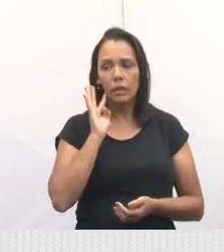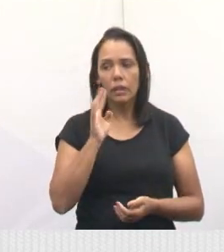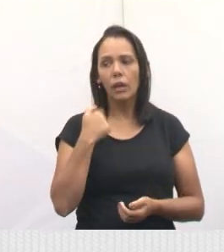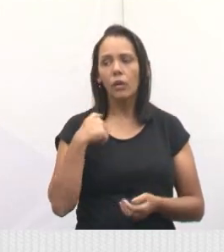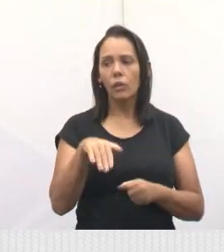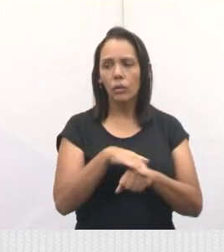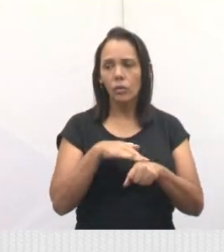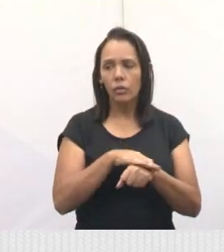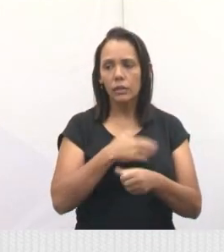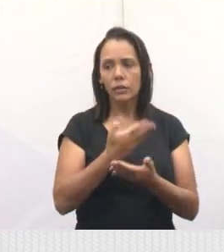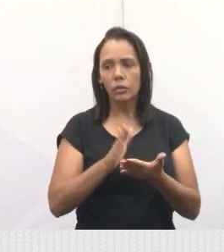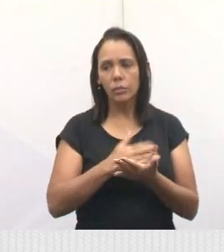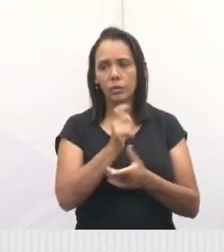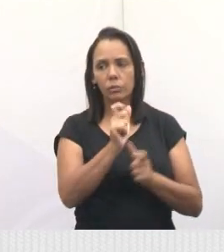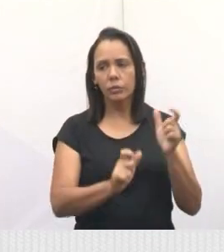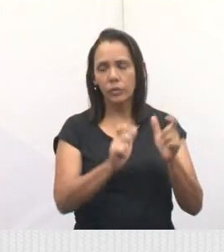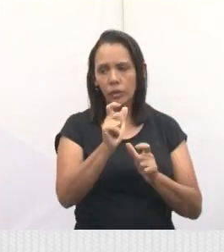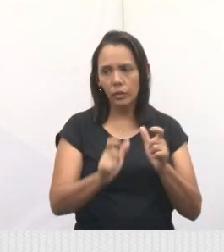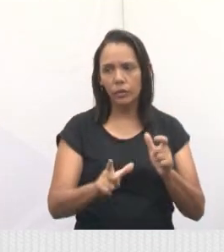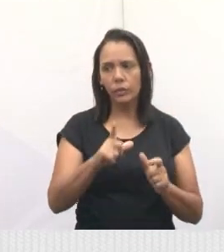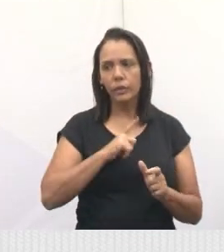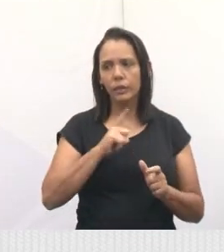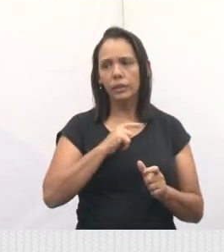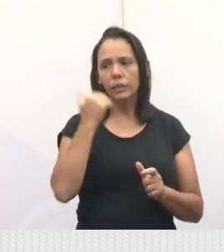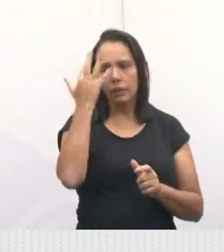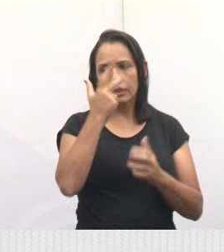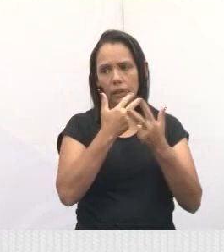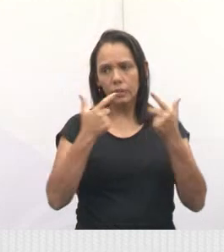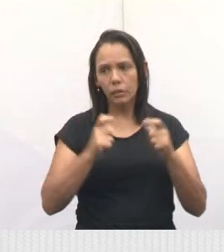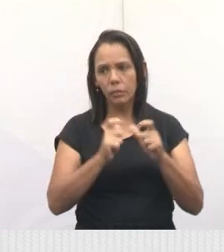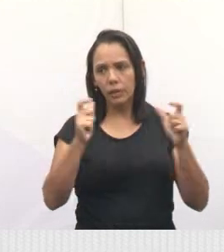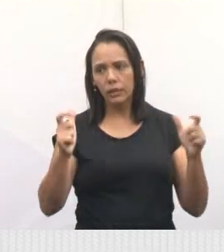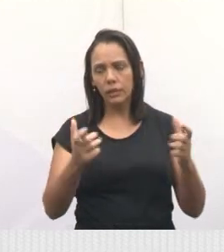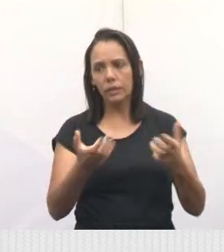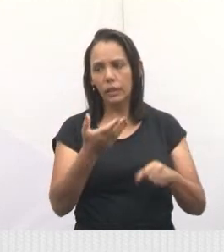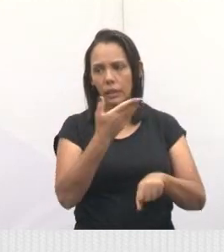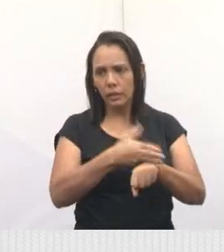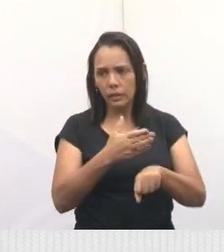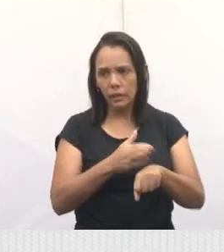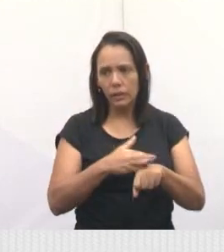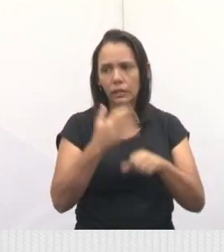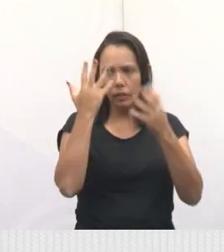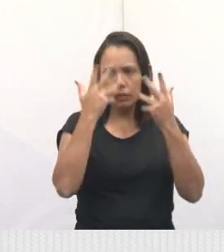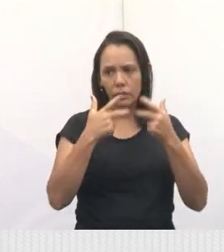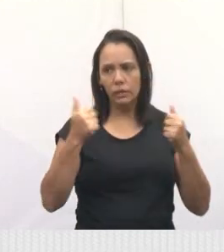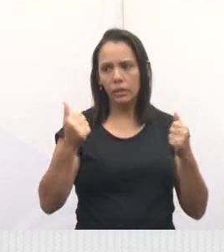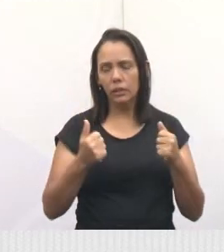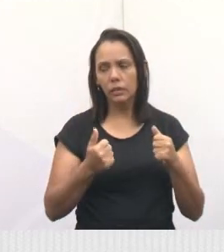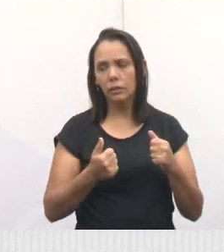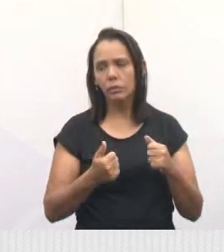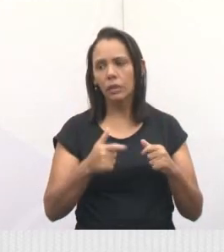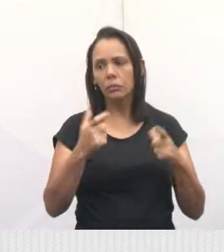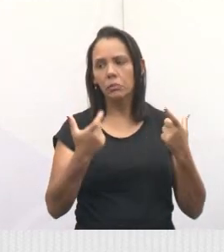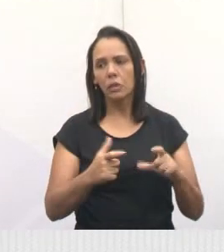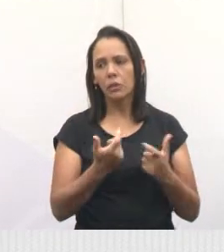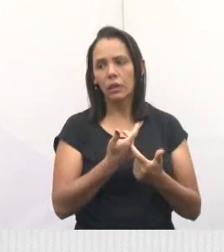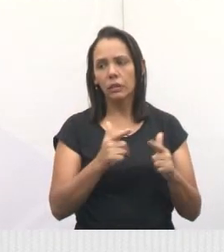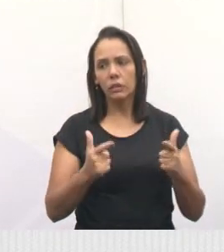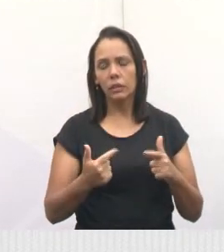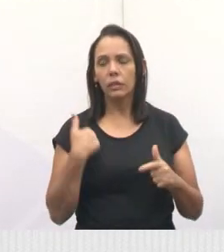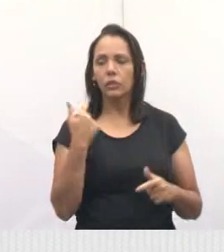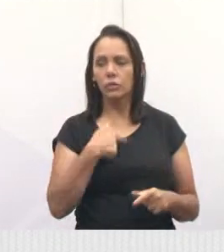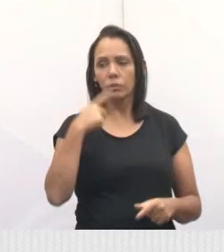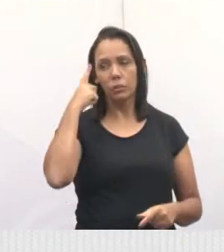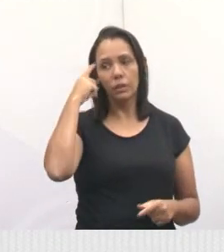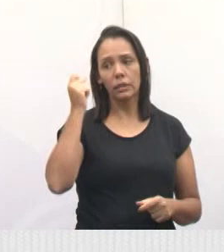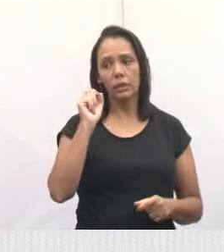Eu conversando com algumas pessoas, né? Que têm animais grande poste, que querem treinar os seus animais em algum lugar, não tem aqui onde eu quero ir. Então nós tivemos a ideia de